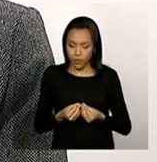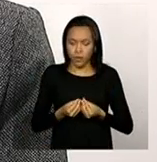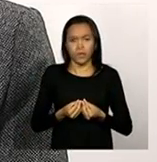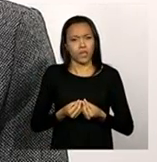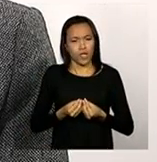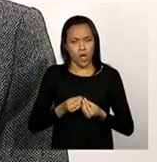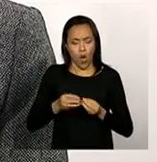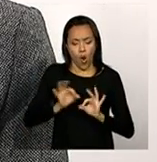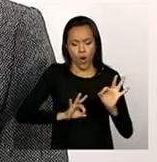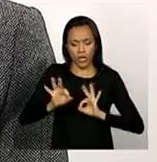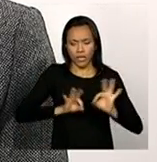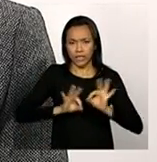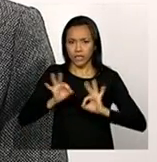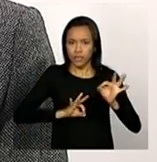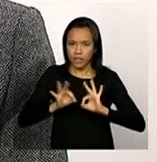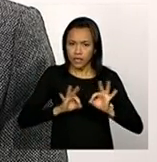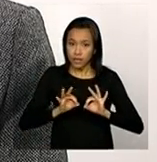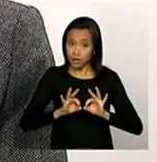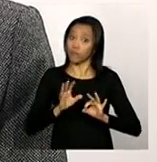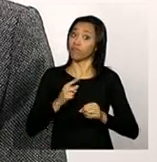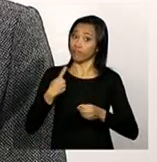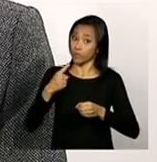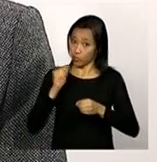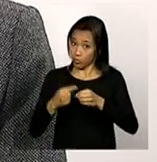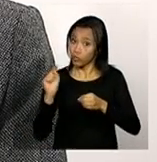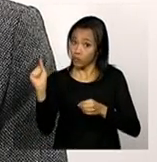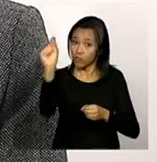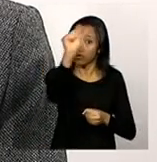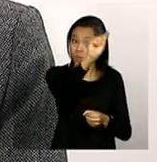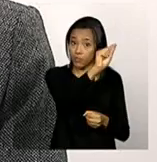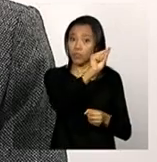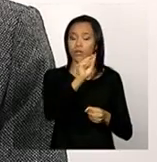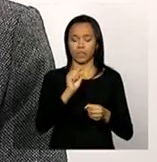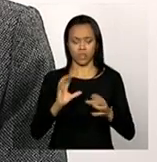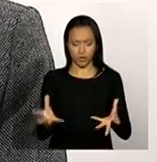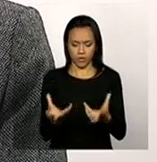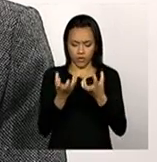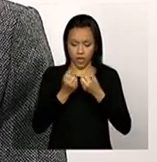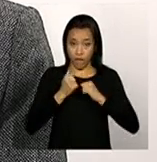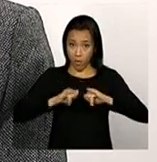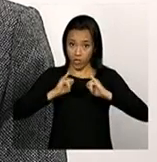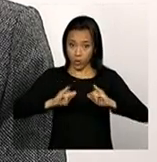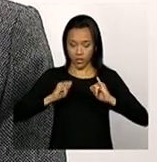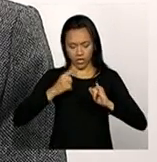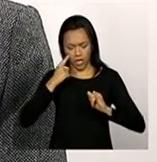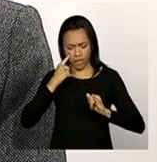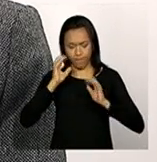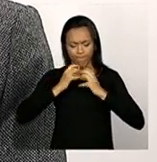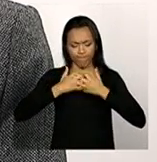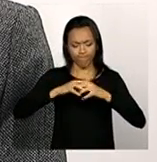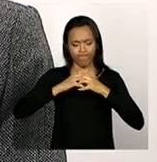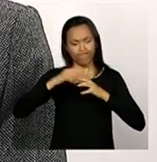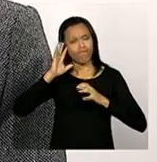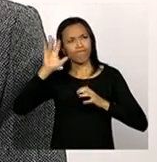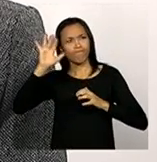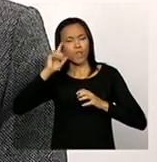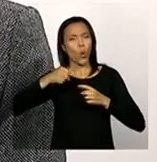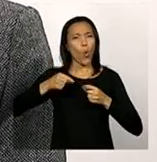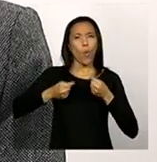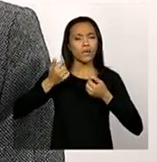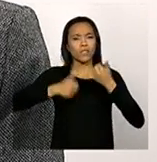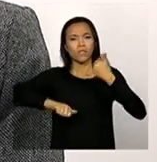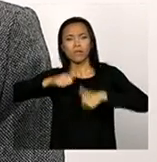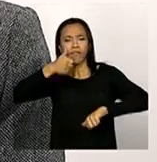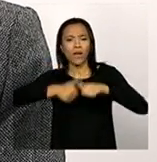dos dados no âmbito dos municípios e façam esta reflexão sobre os dados informados.